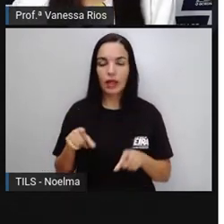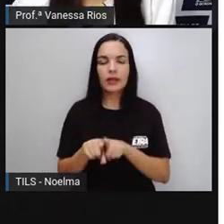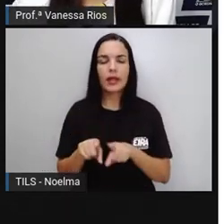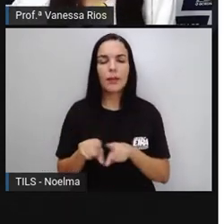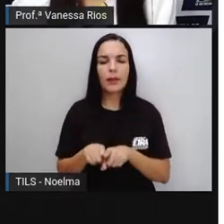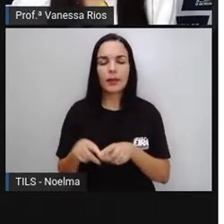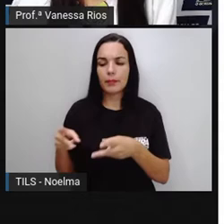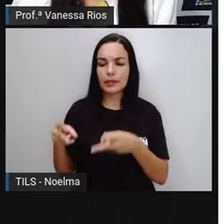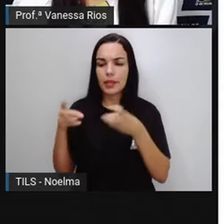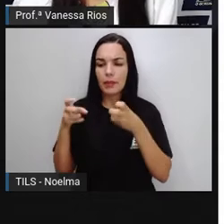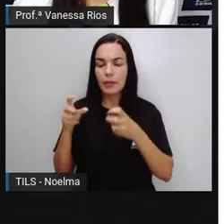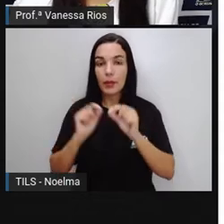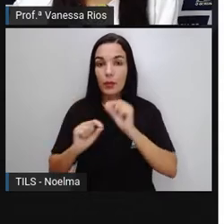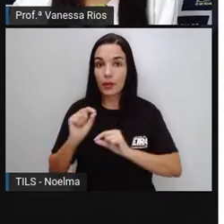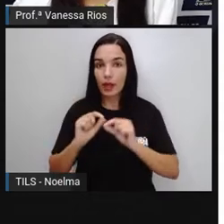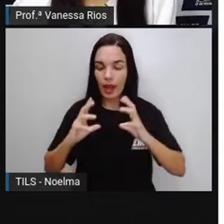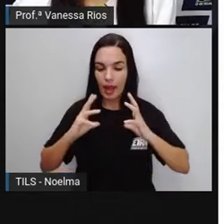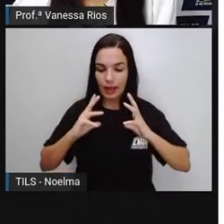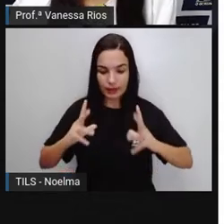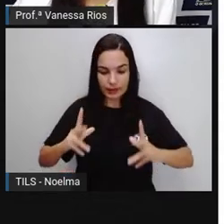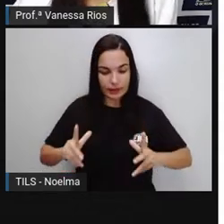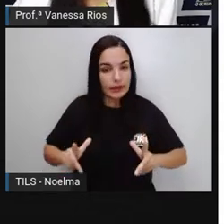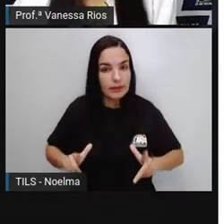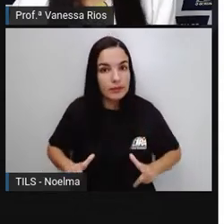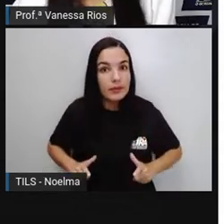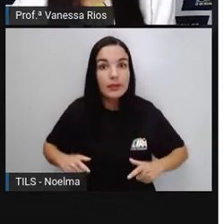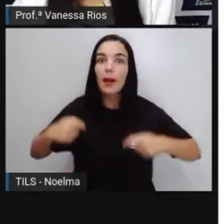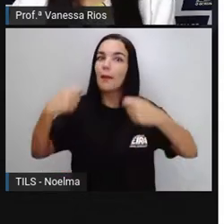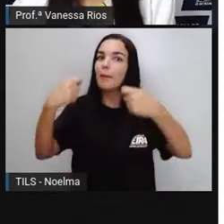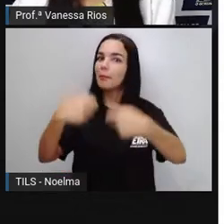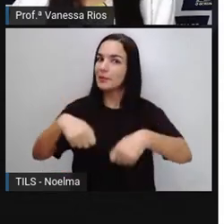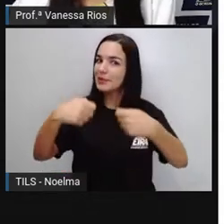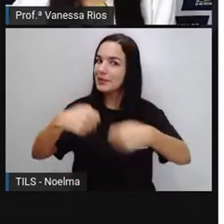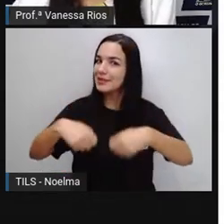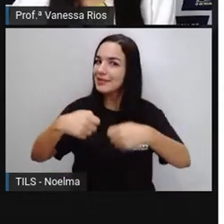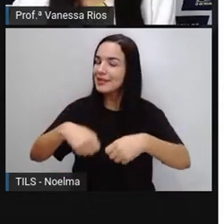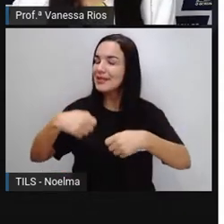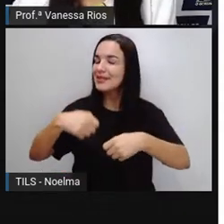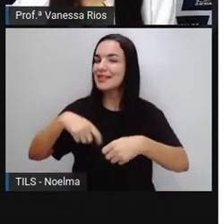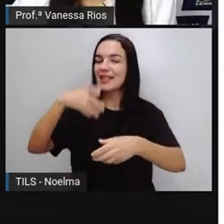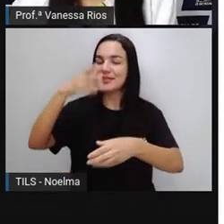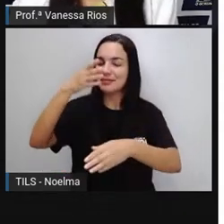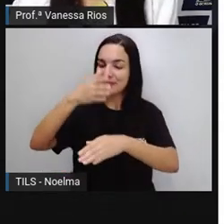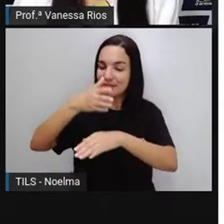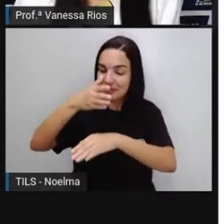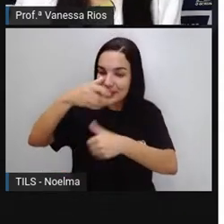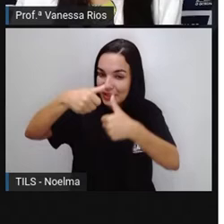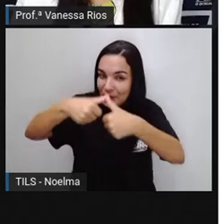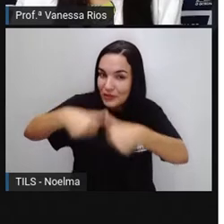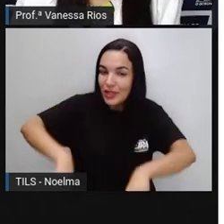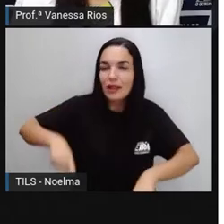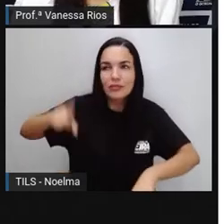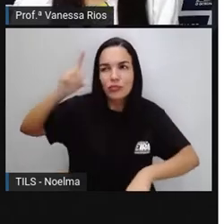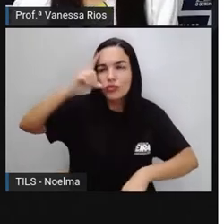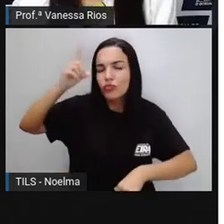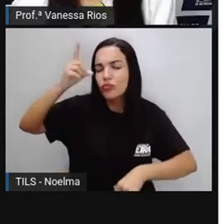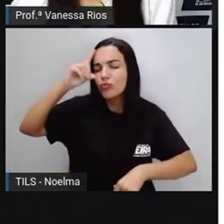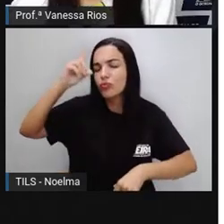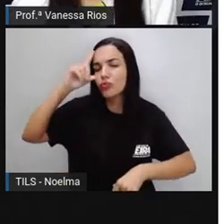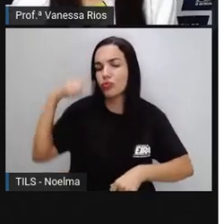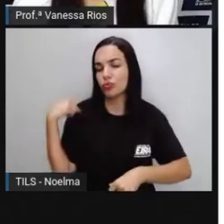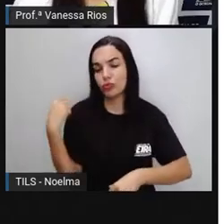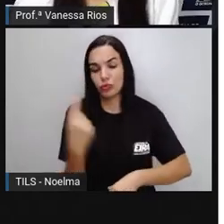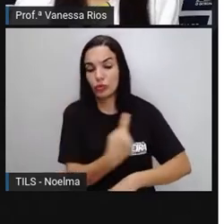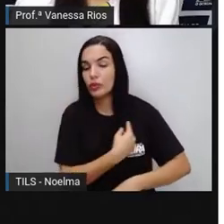parte, ela deve fazer parte das nossas atividades cotidianas, seja as atividades